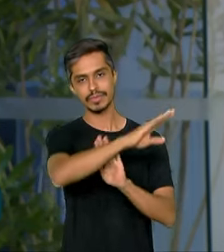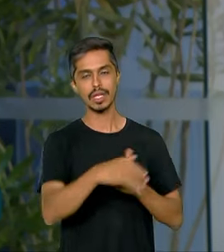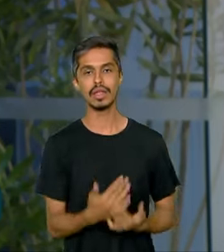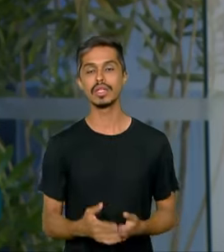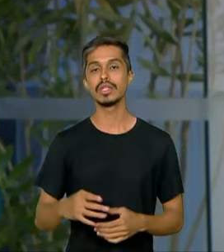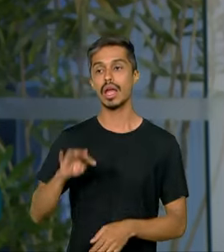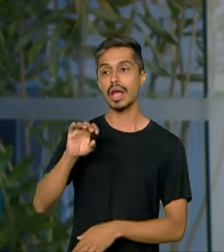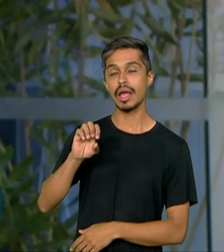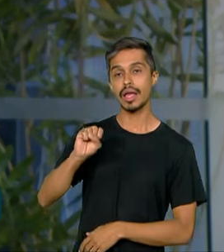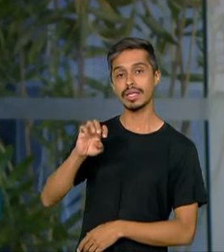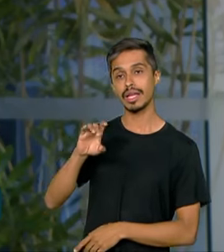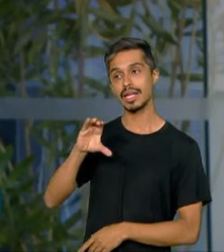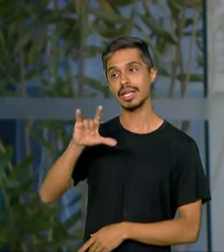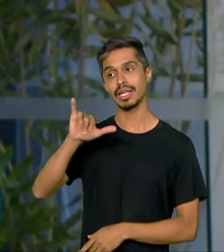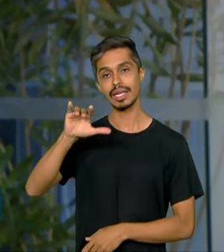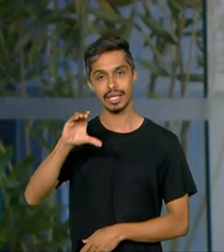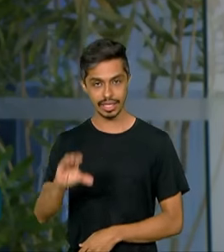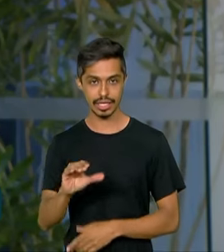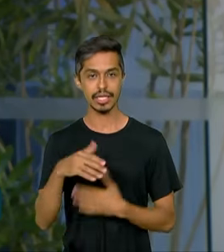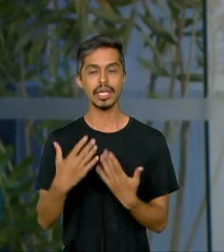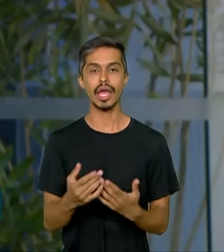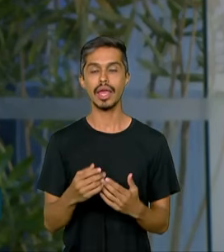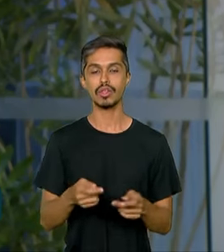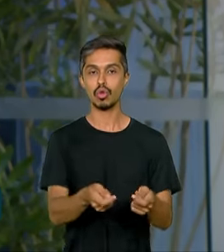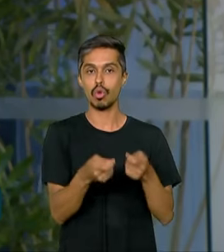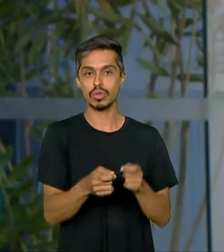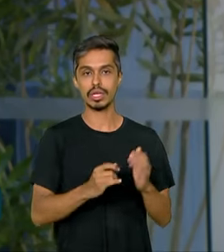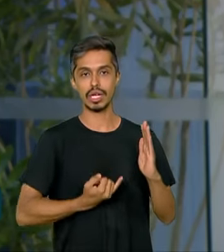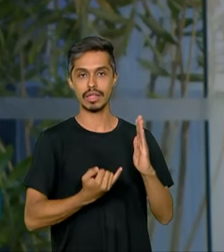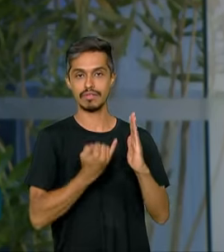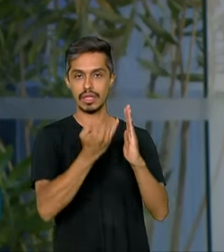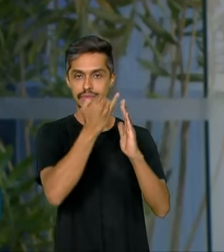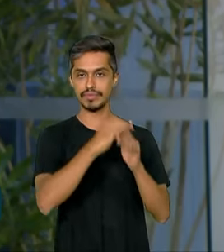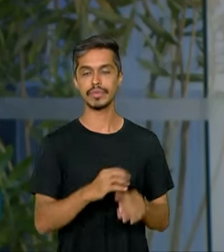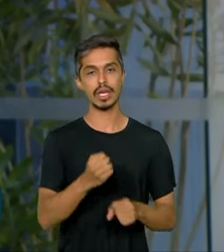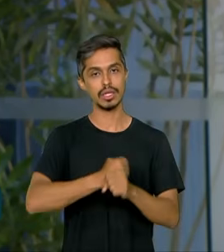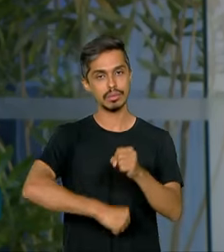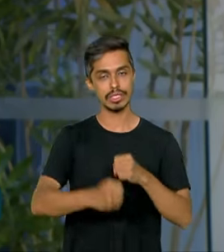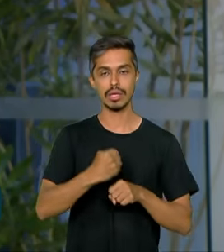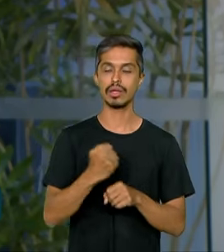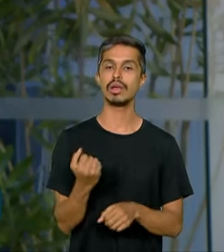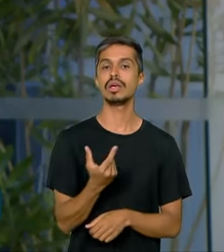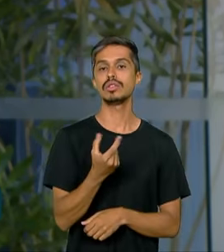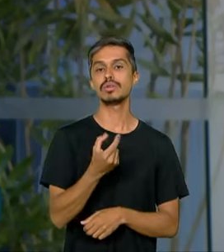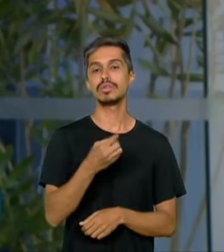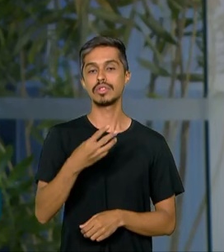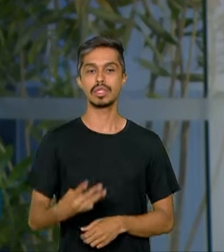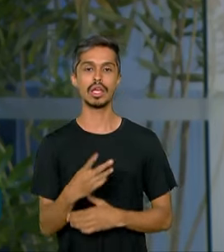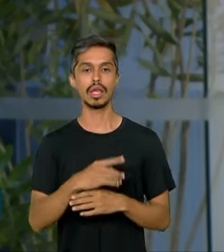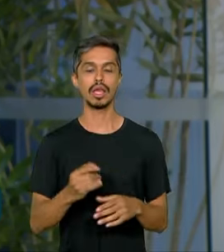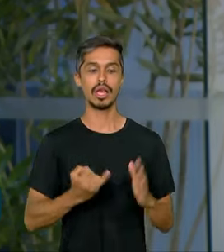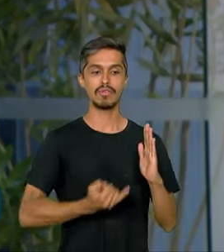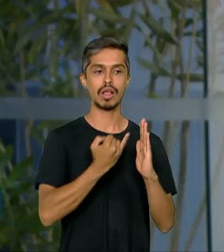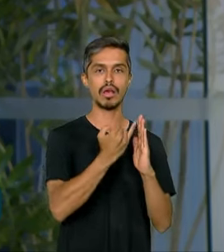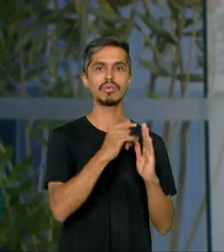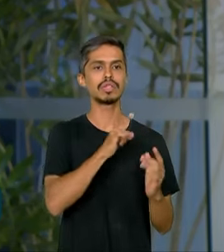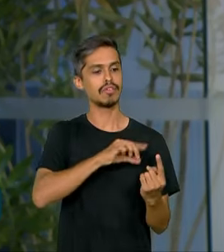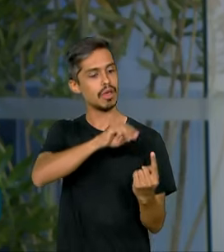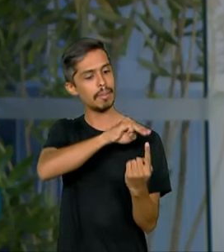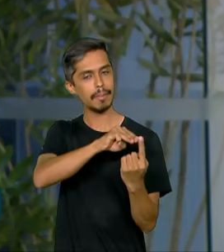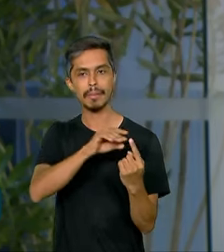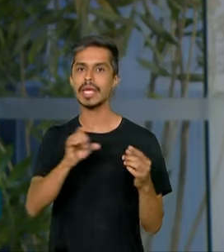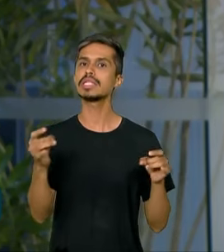de juros, principal instrumento para controlar a inflação. No ano passado, em 2023, a inflação fechou dentro da meta pela